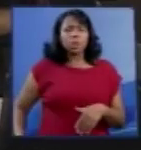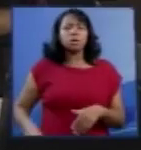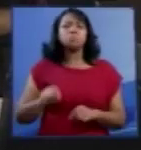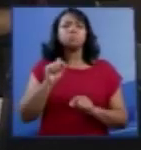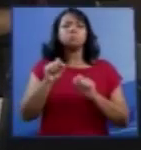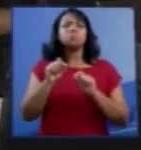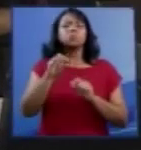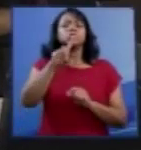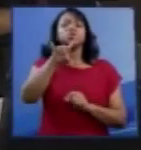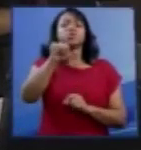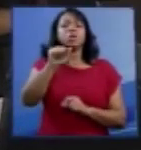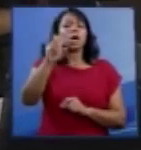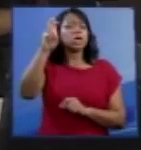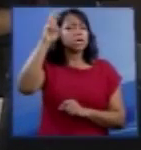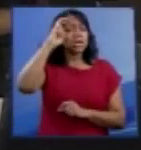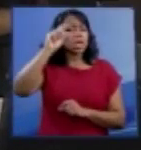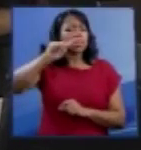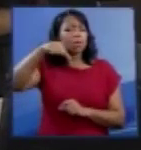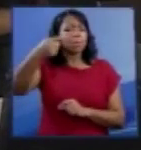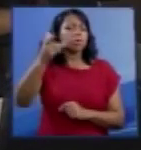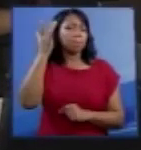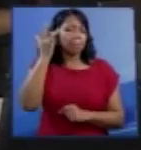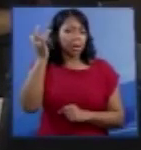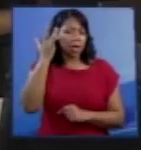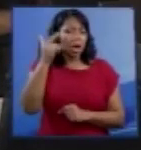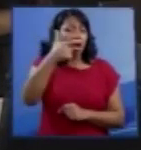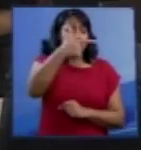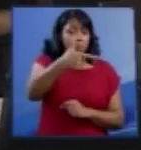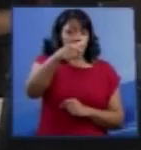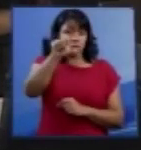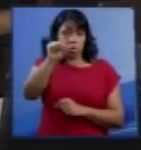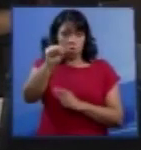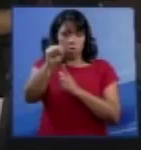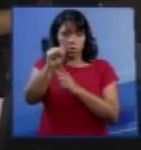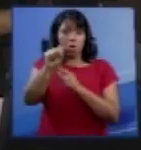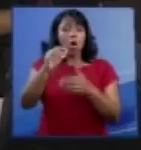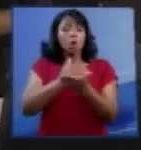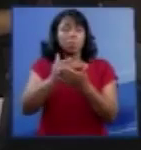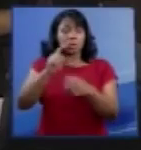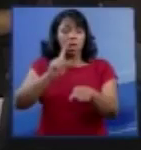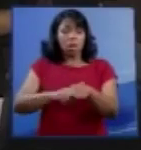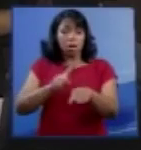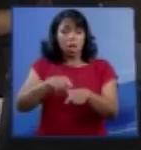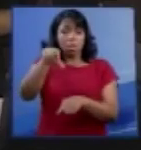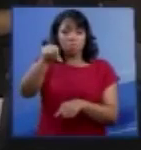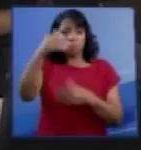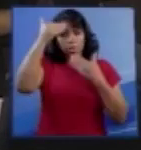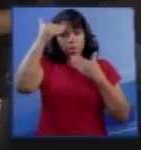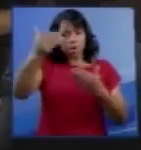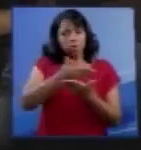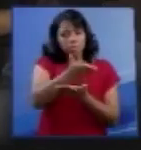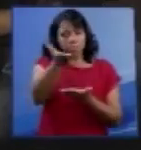quinta-feira, depois de amanhã, dia 28, às 9 horas. Muito obrigado a todos.